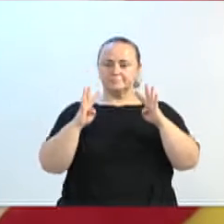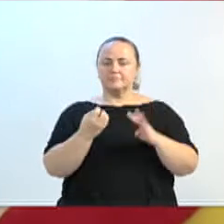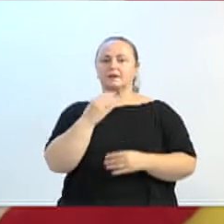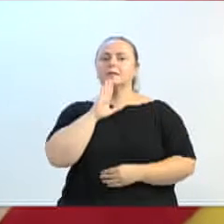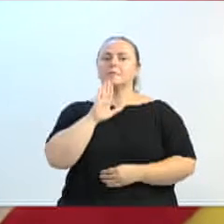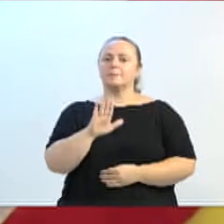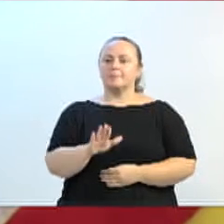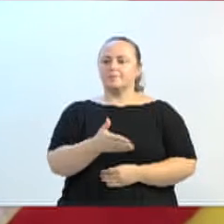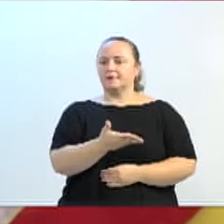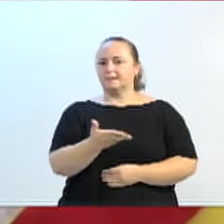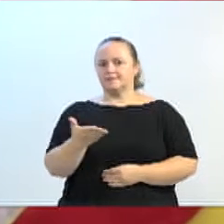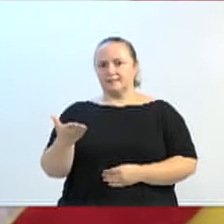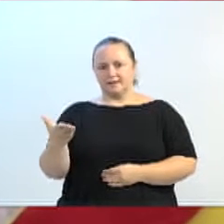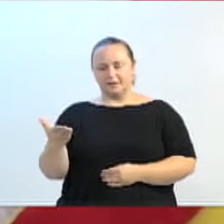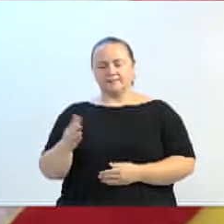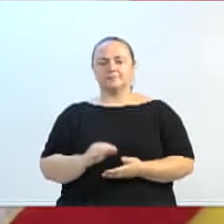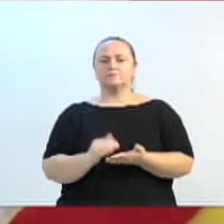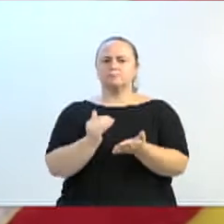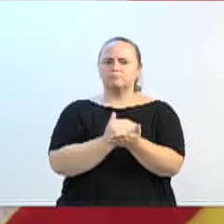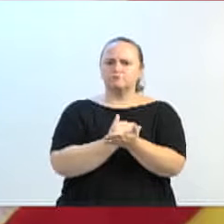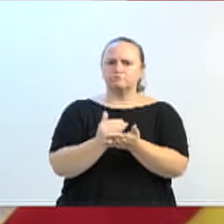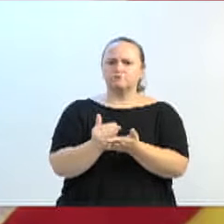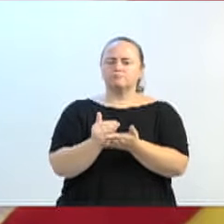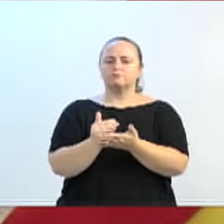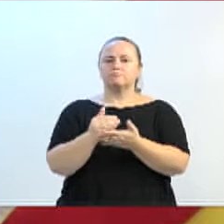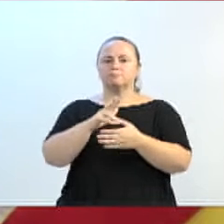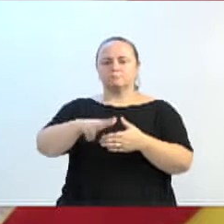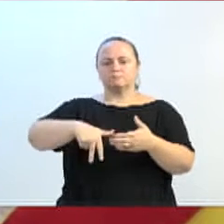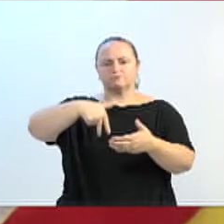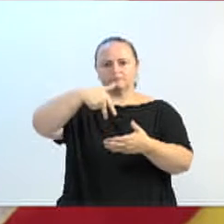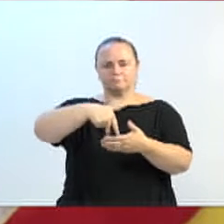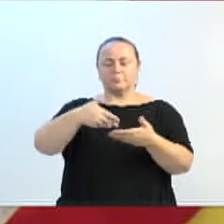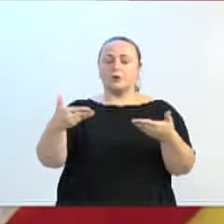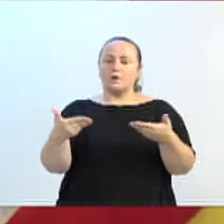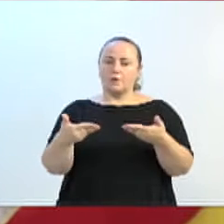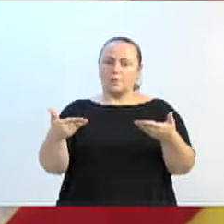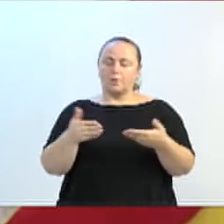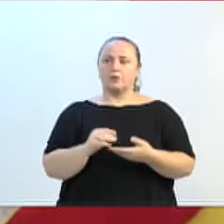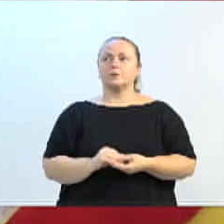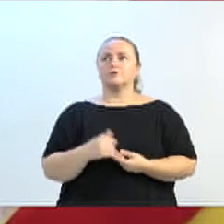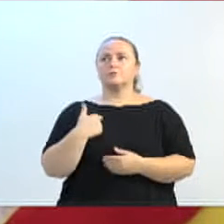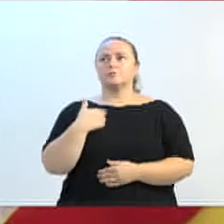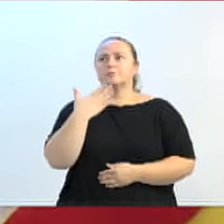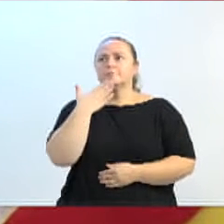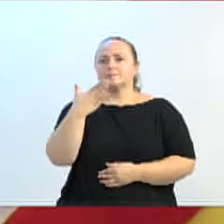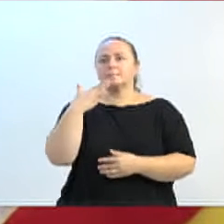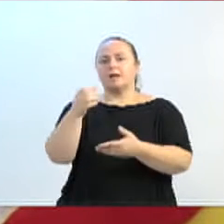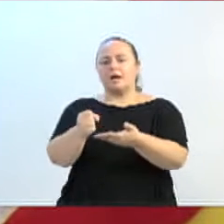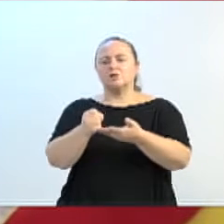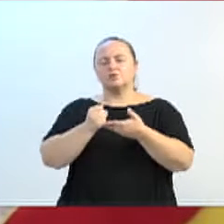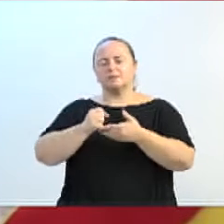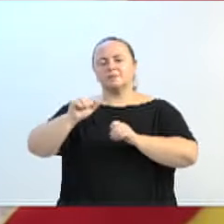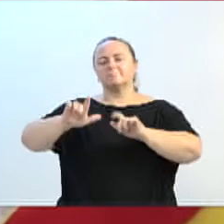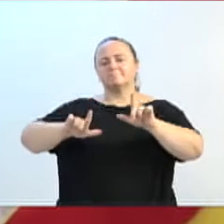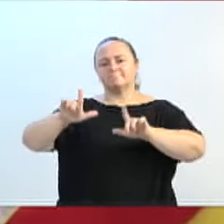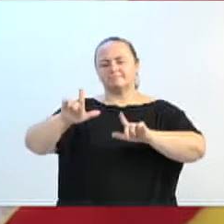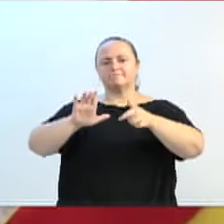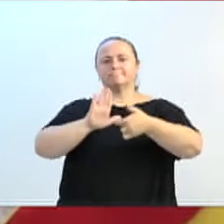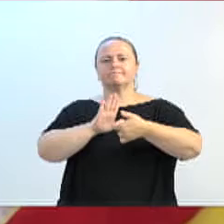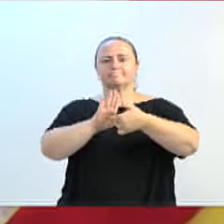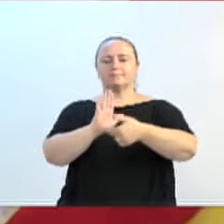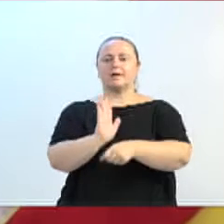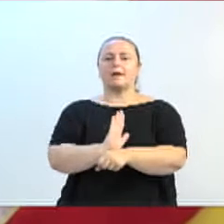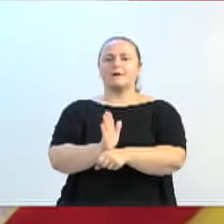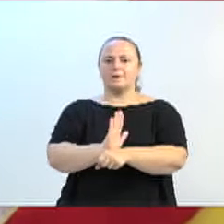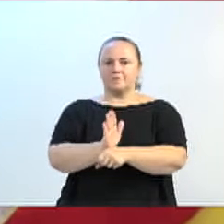tarde. Eu gostaria de iniciar meu pronunciamento na tarde de hoje pedindo o auxílio da TV Legislativa. Tenho um pequeno vídeo